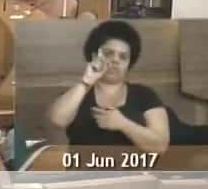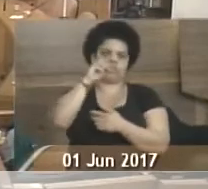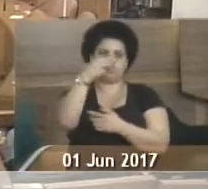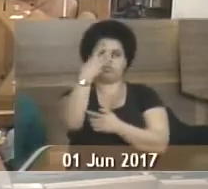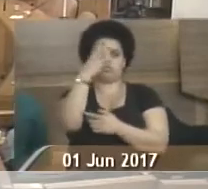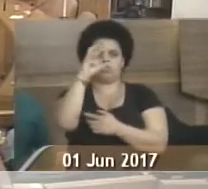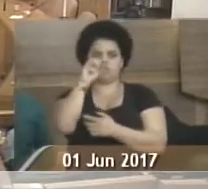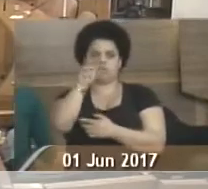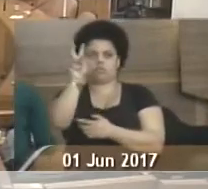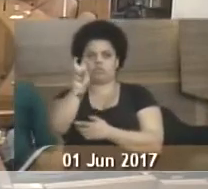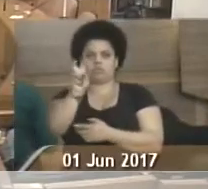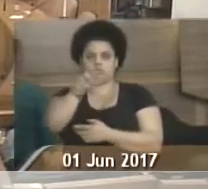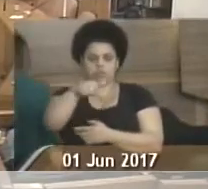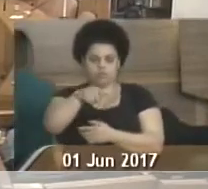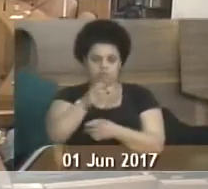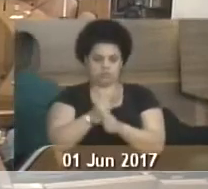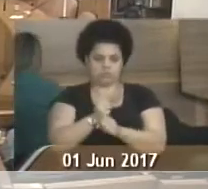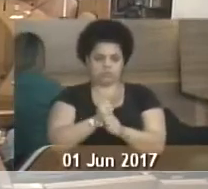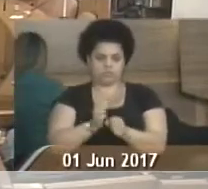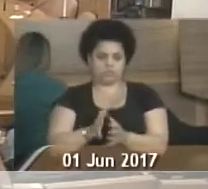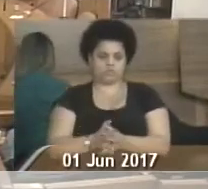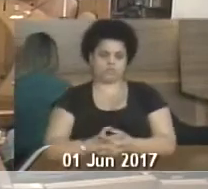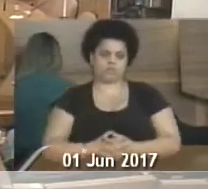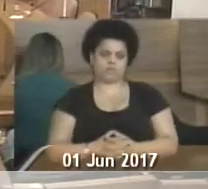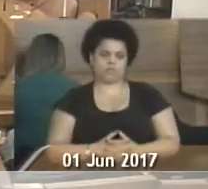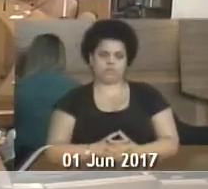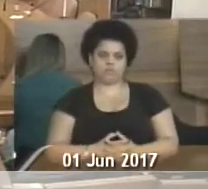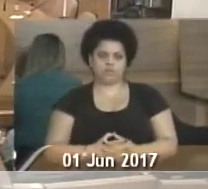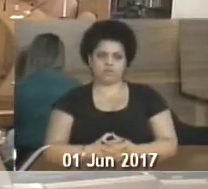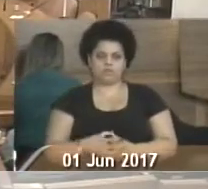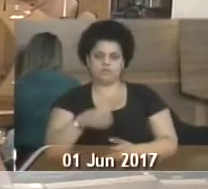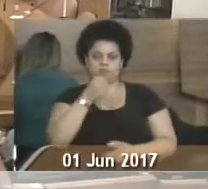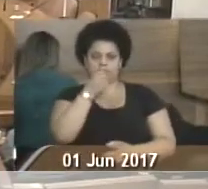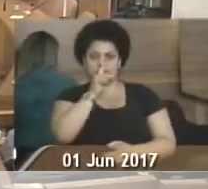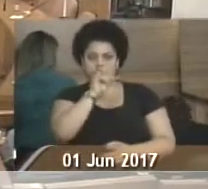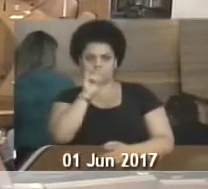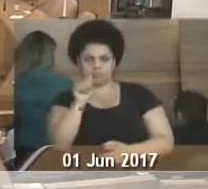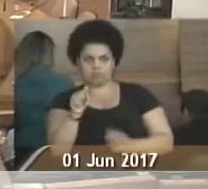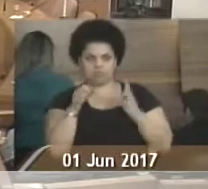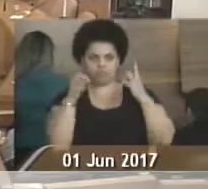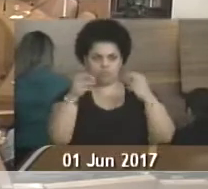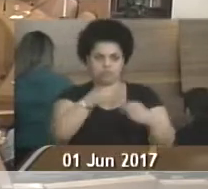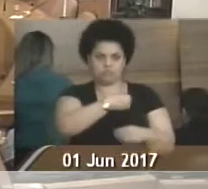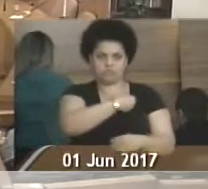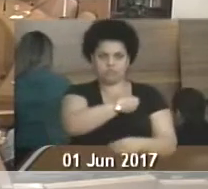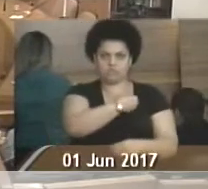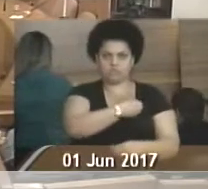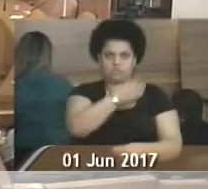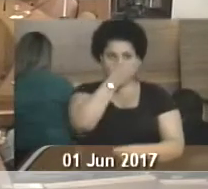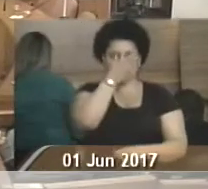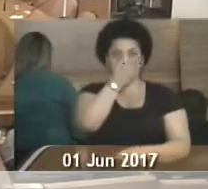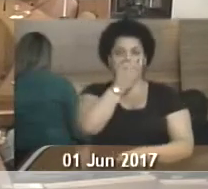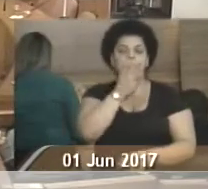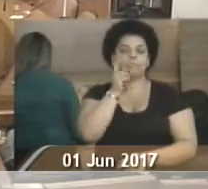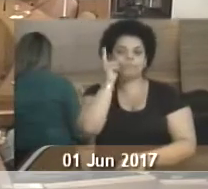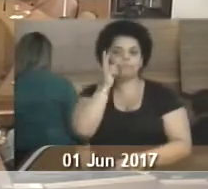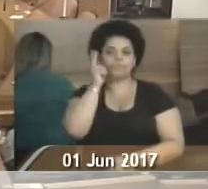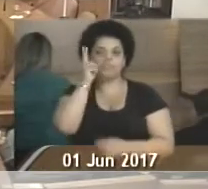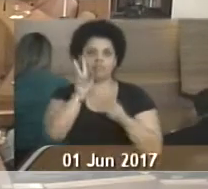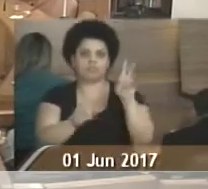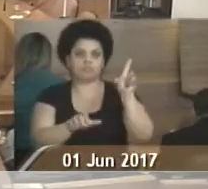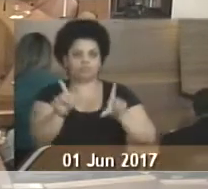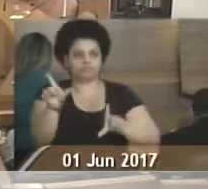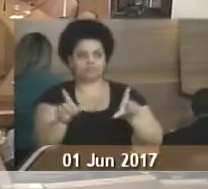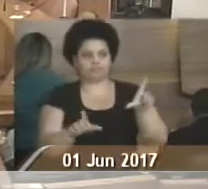30 de junho do corrente ano. Bom dia a todos, plenário presente, novos vereadores, TV